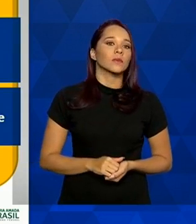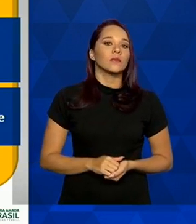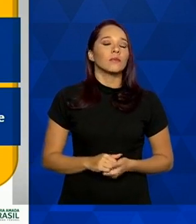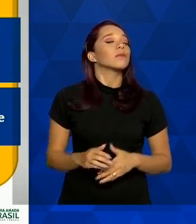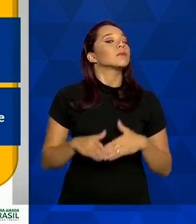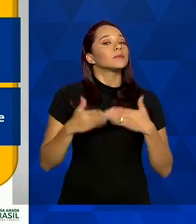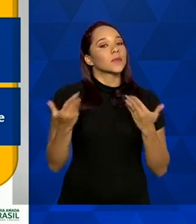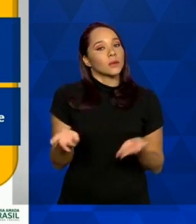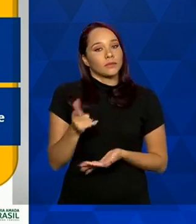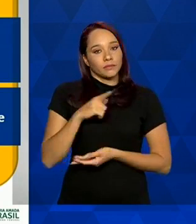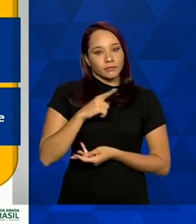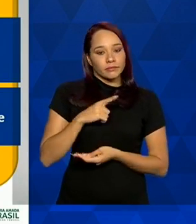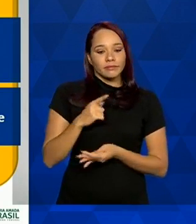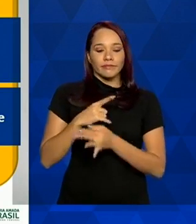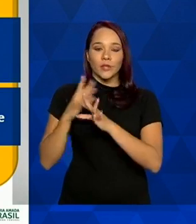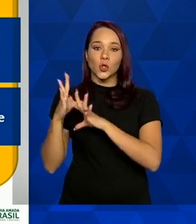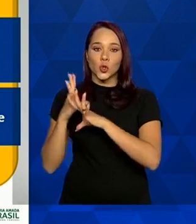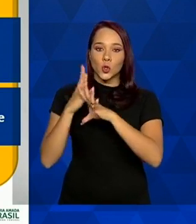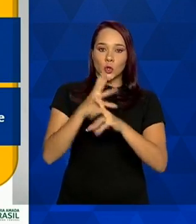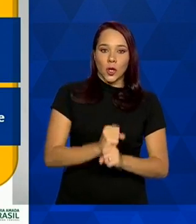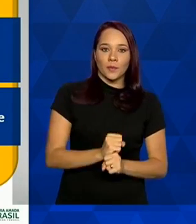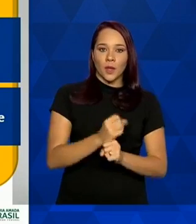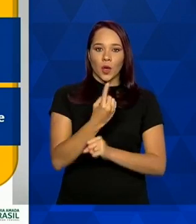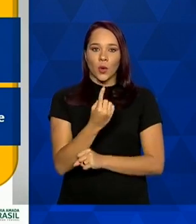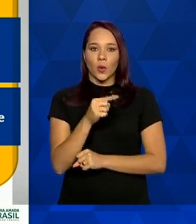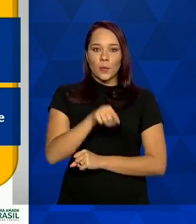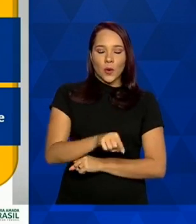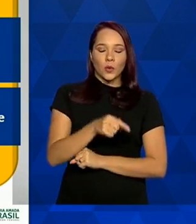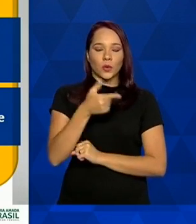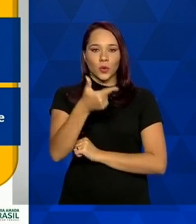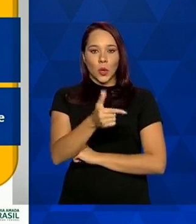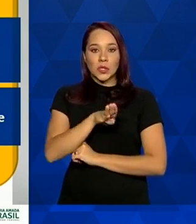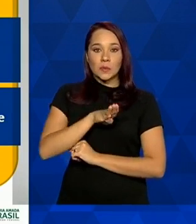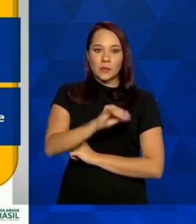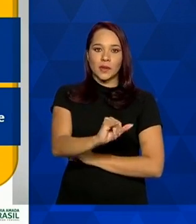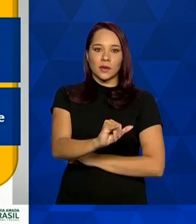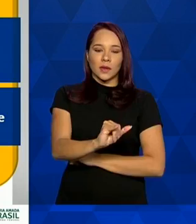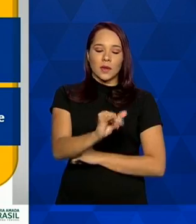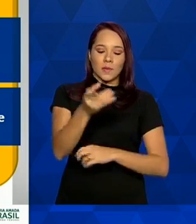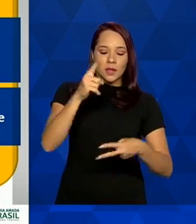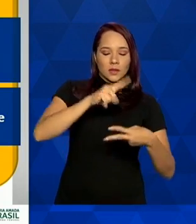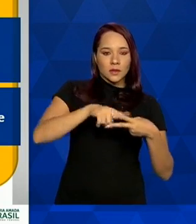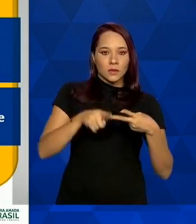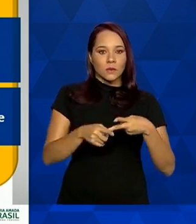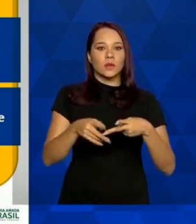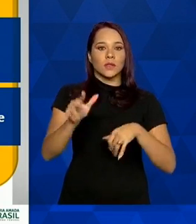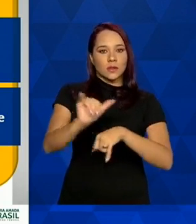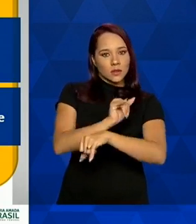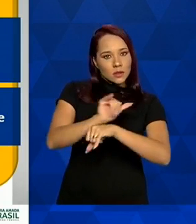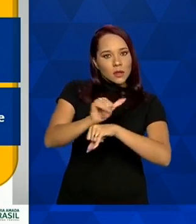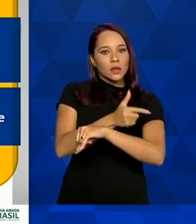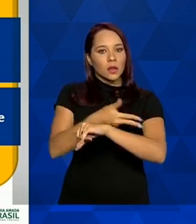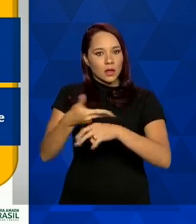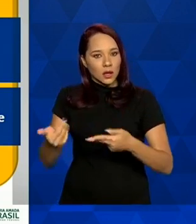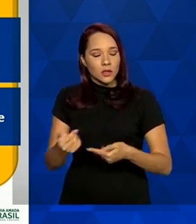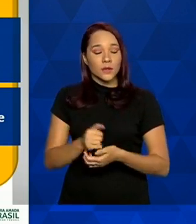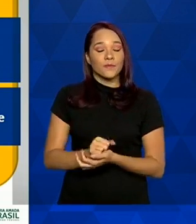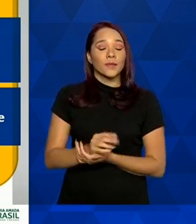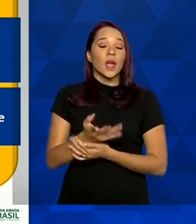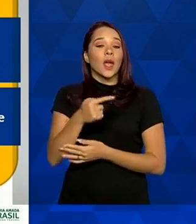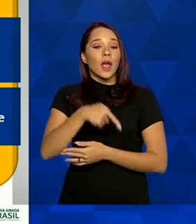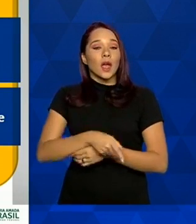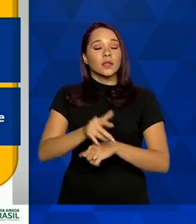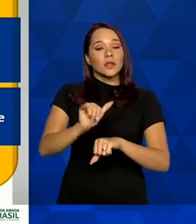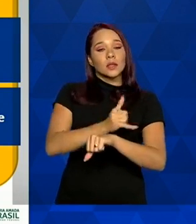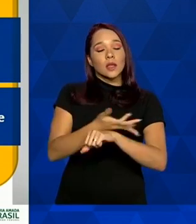Então, a gente tem um orçamento de 1,2 bilhão previsto para essas duas estratégias. A estratégia do